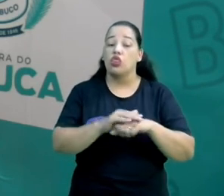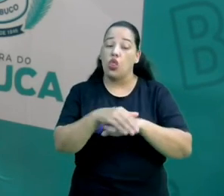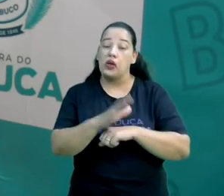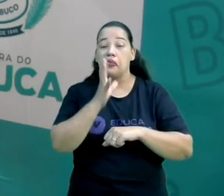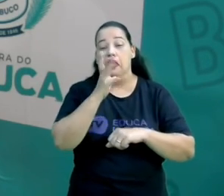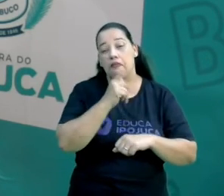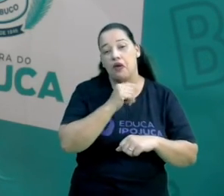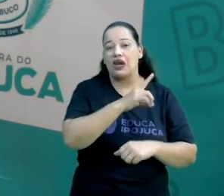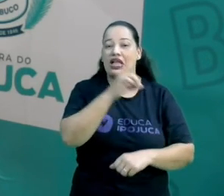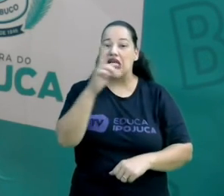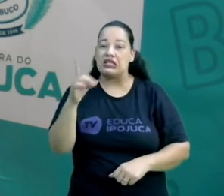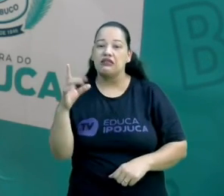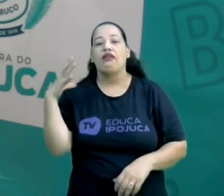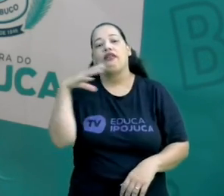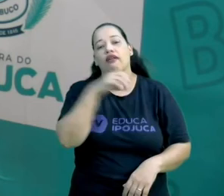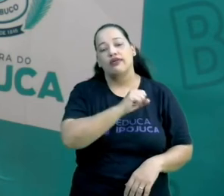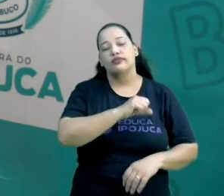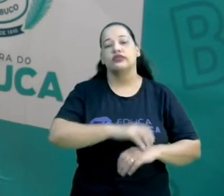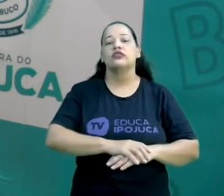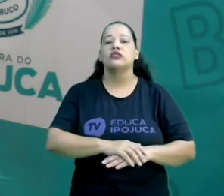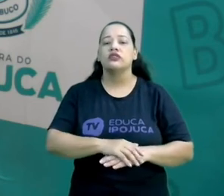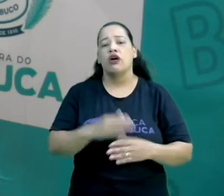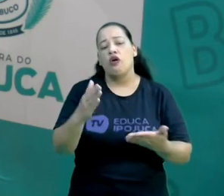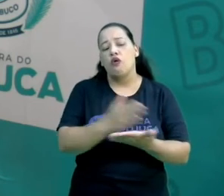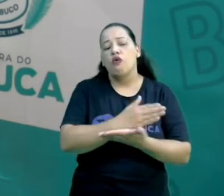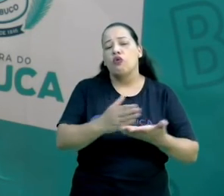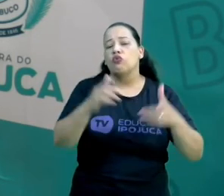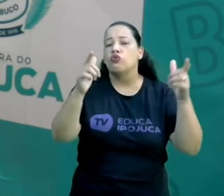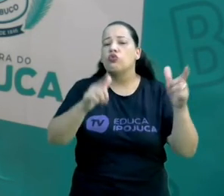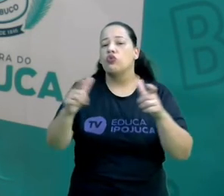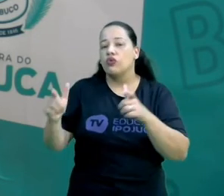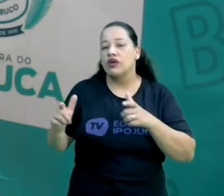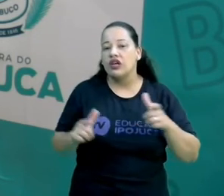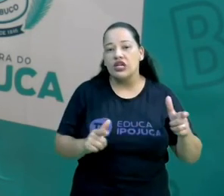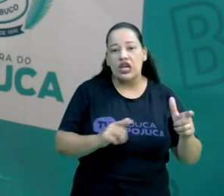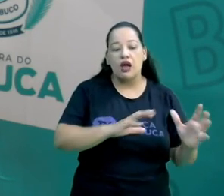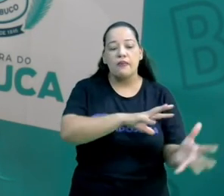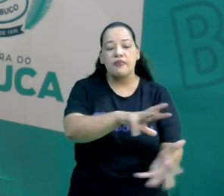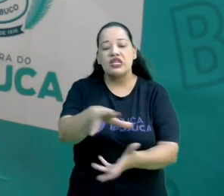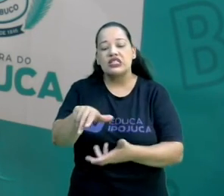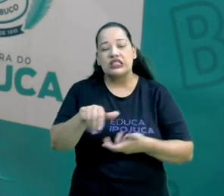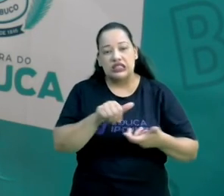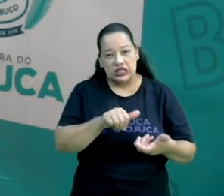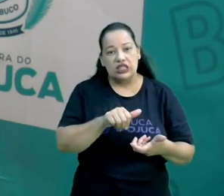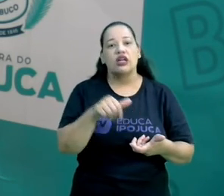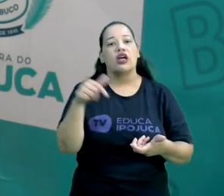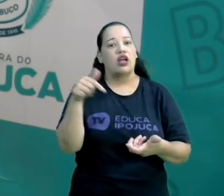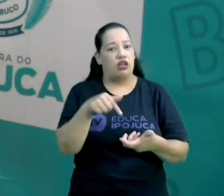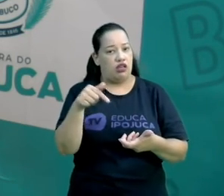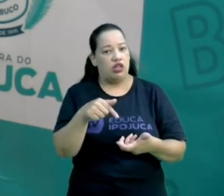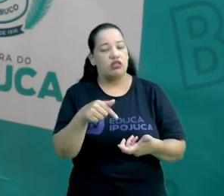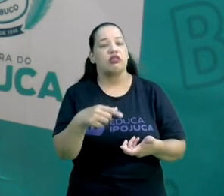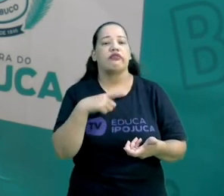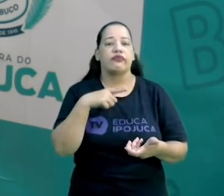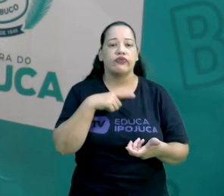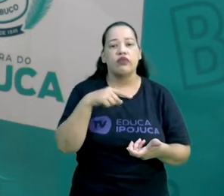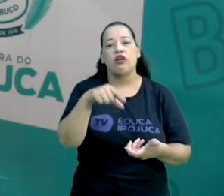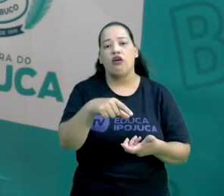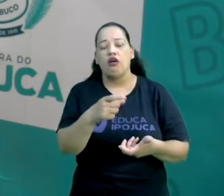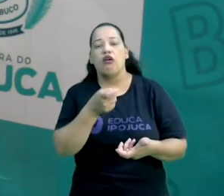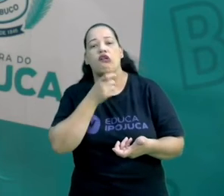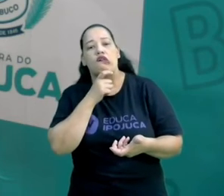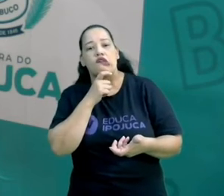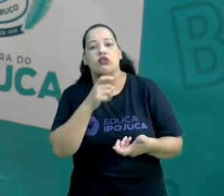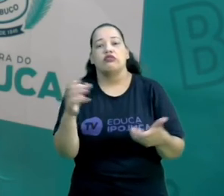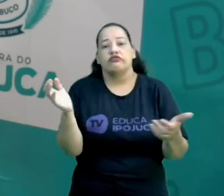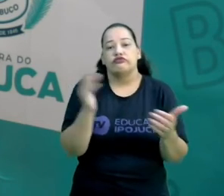Lembrando que, em alguns locais do planeta, durante o inverno, eles às